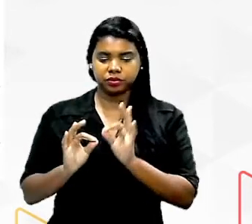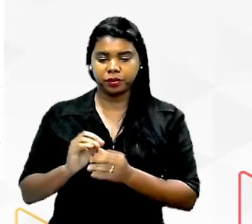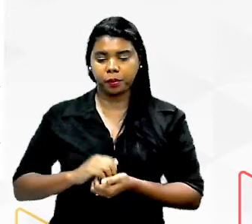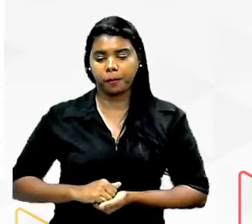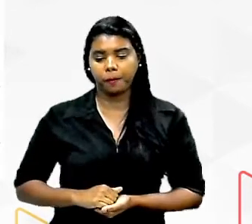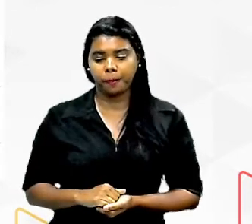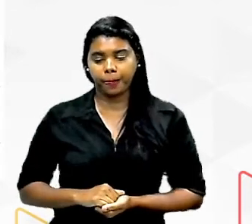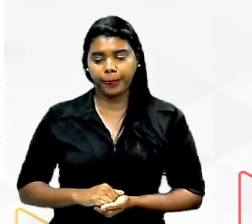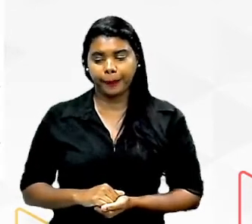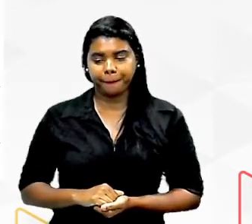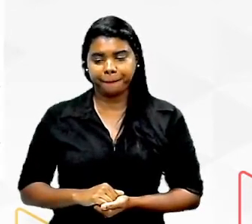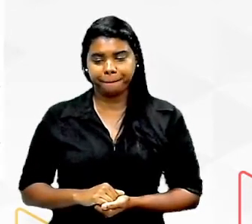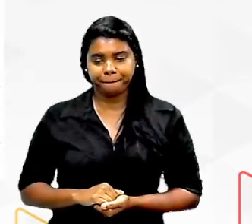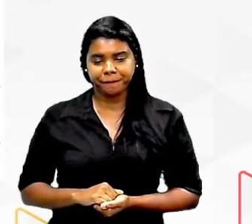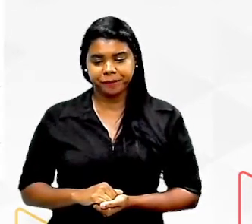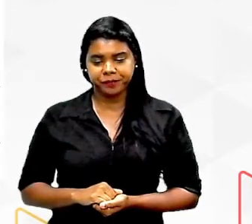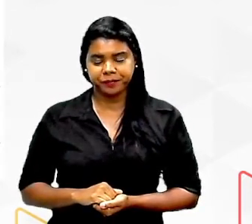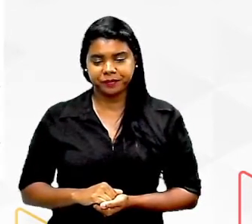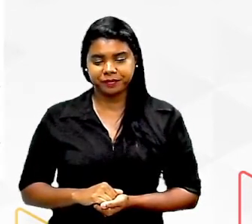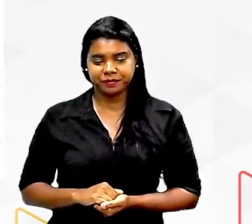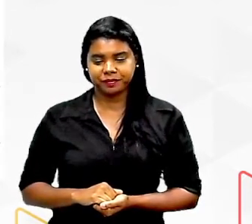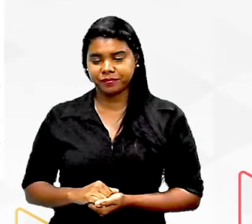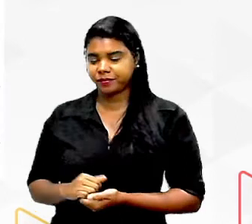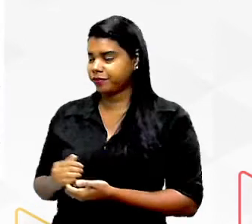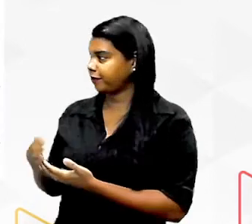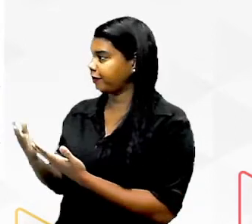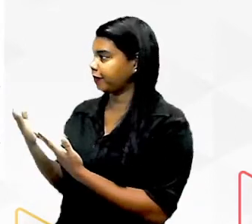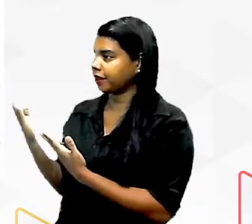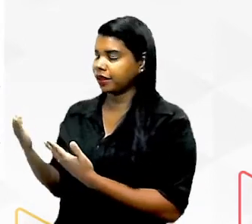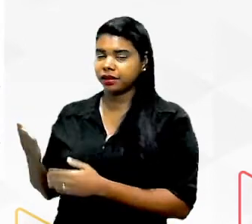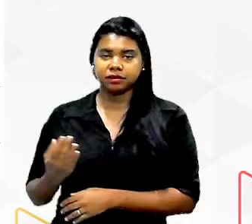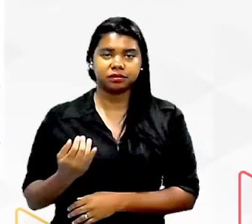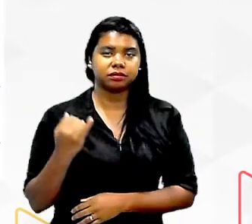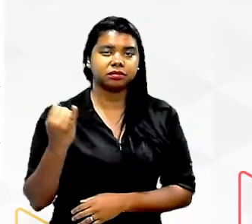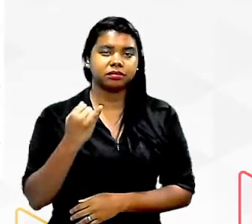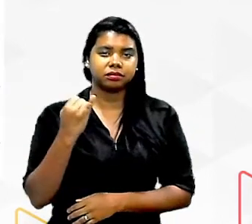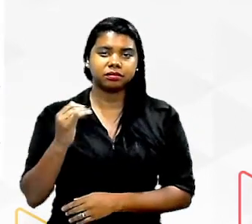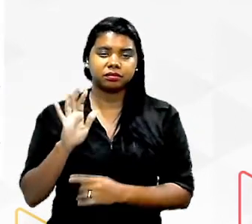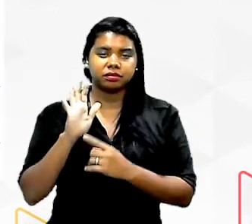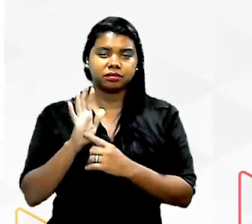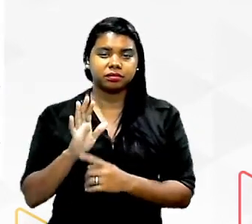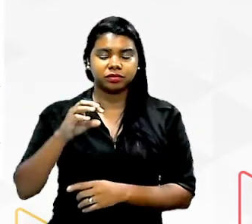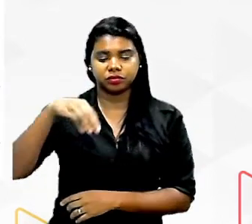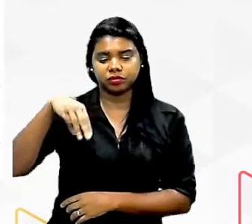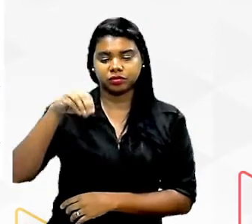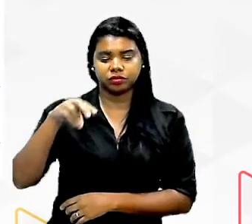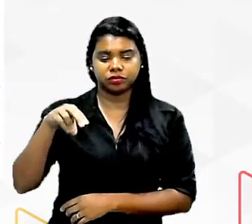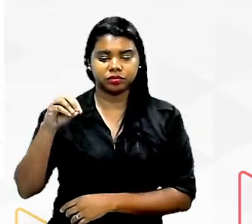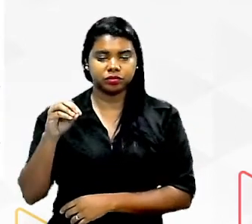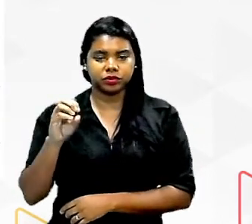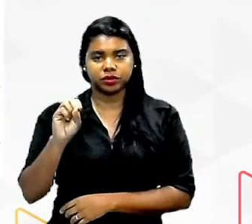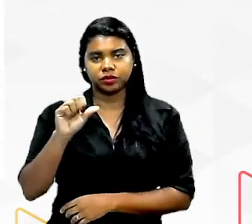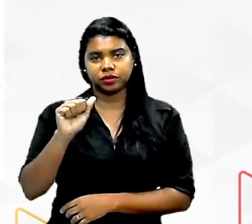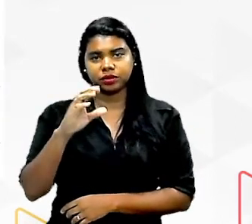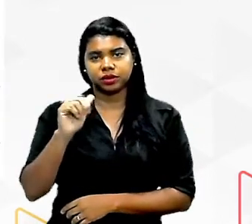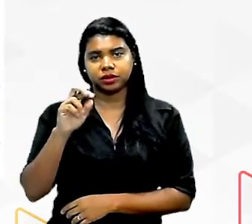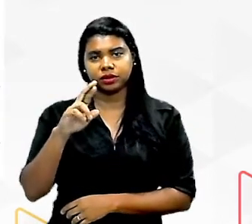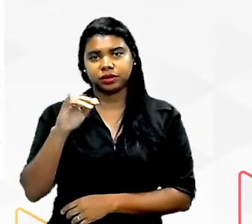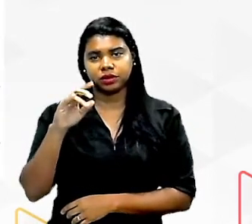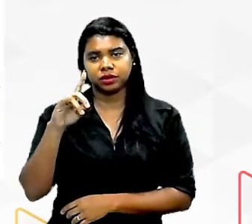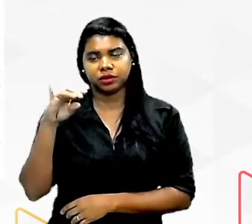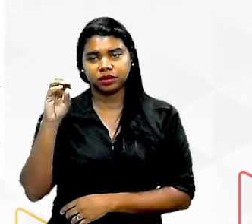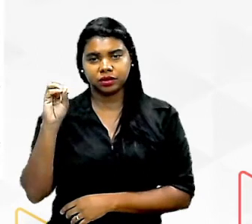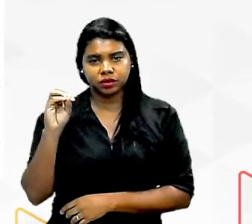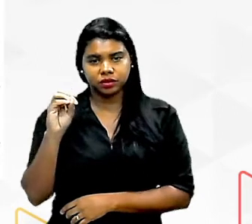os esses carboidratos de forma isolada a gente chama ele de monossacarídeos então quando apenas uma molé